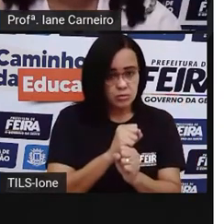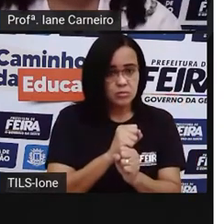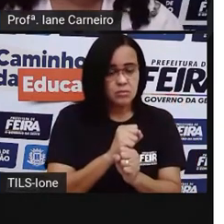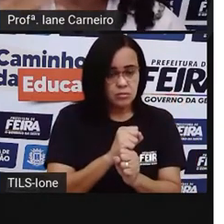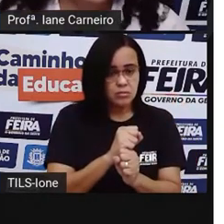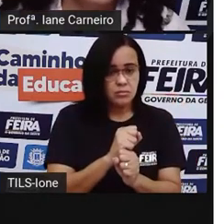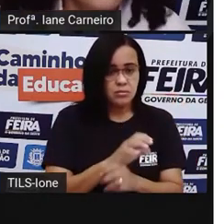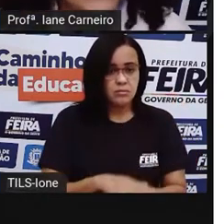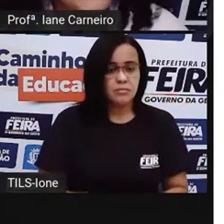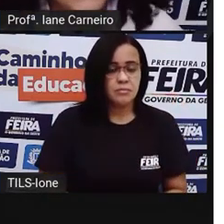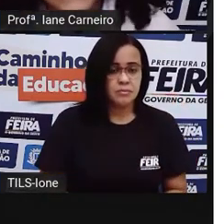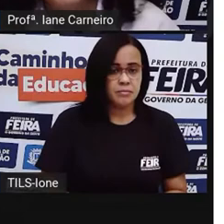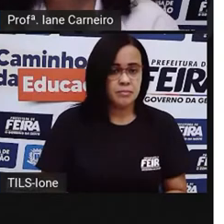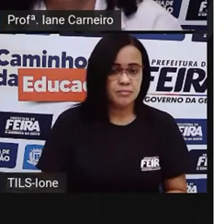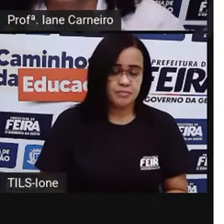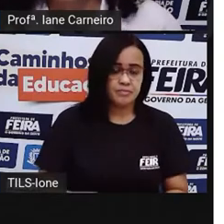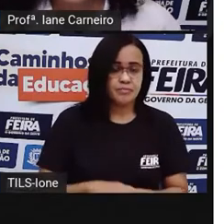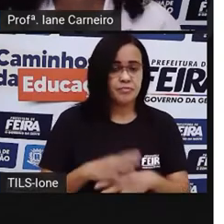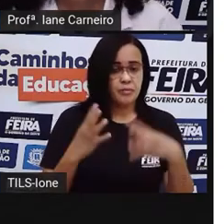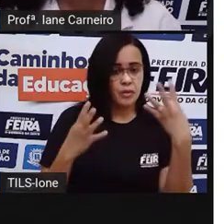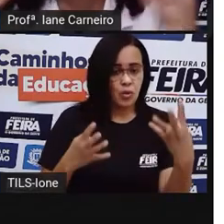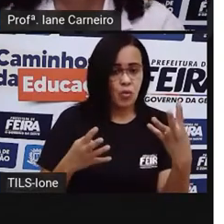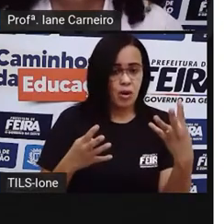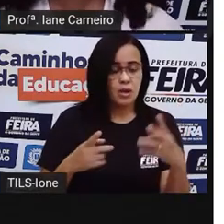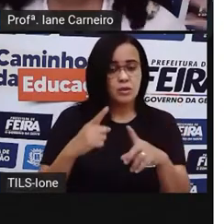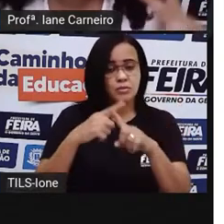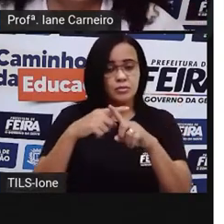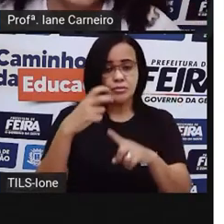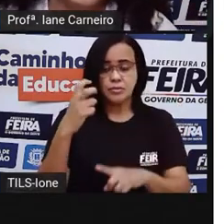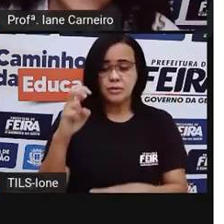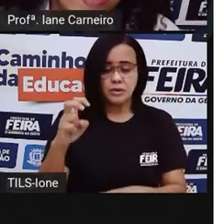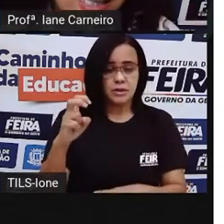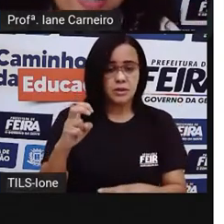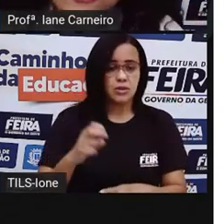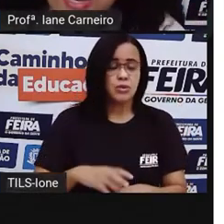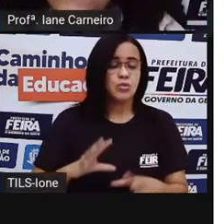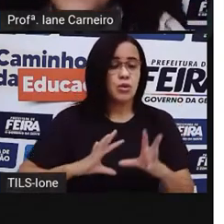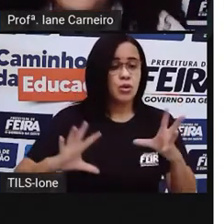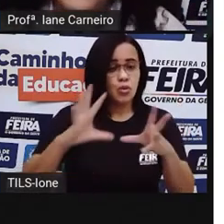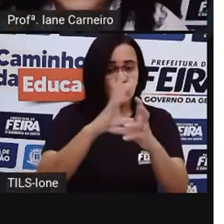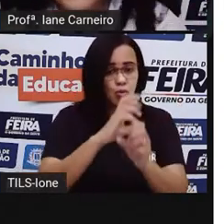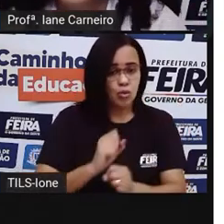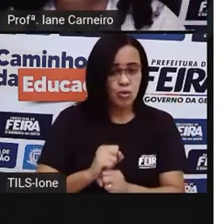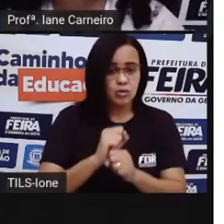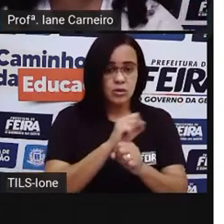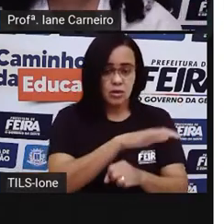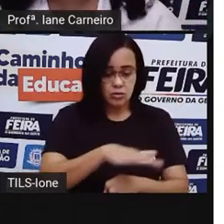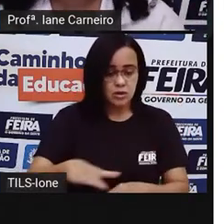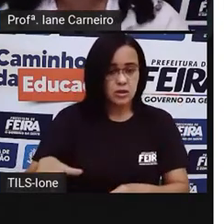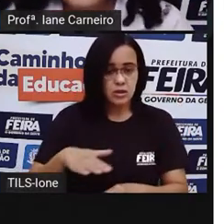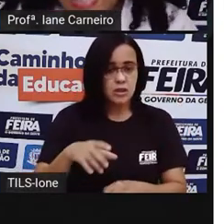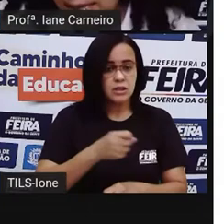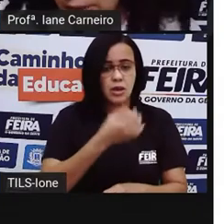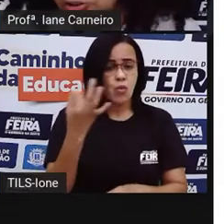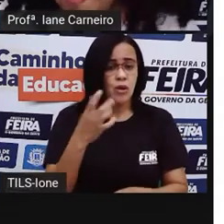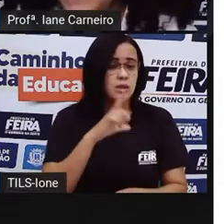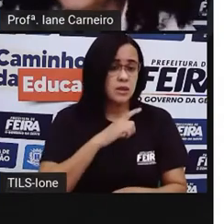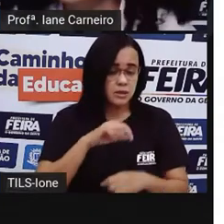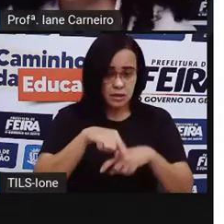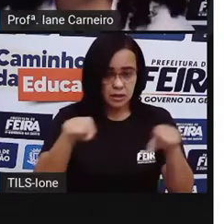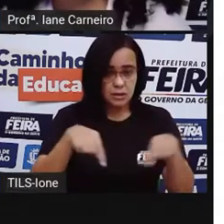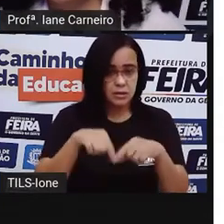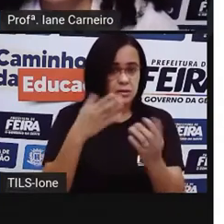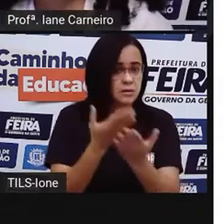cinco vezes, né? E a gente vai ter o total de crianças sentadas nessa sala de aula. Tá certo? E aí, a gente